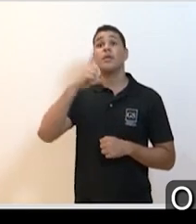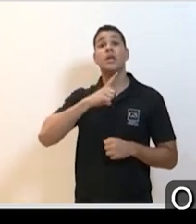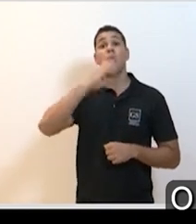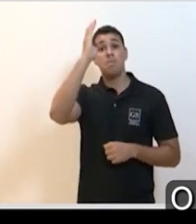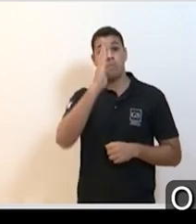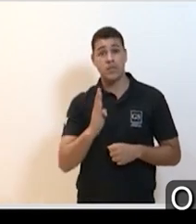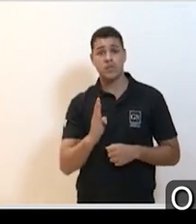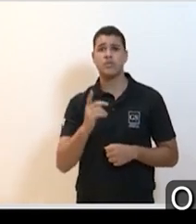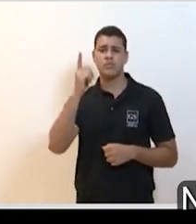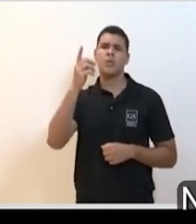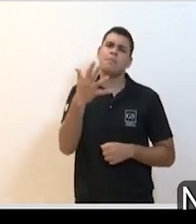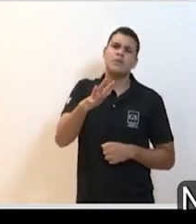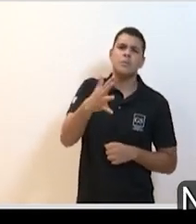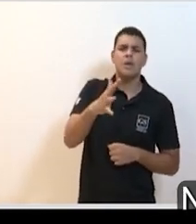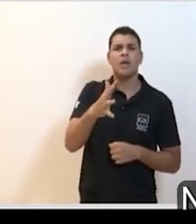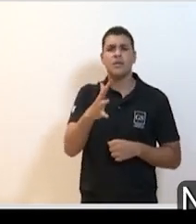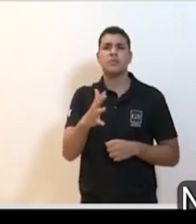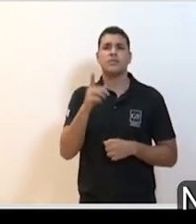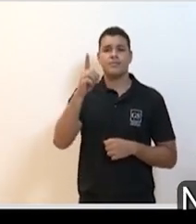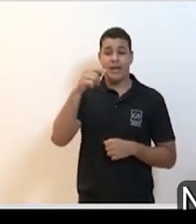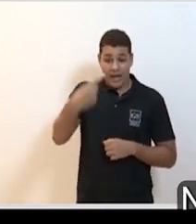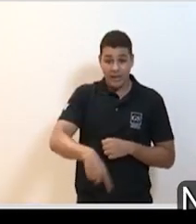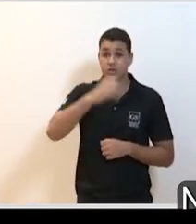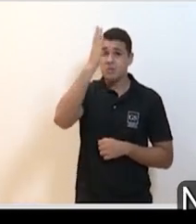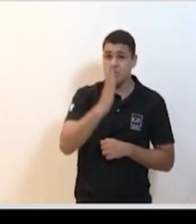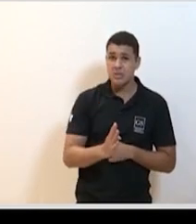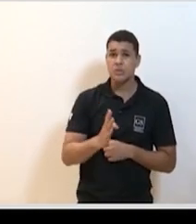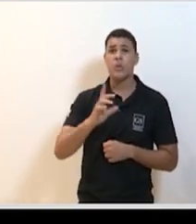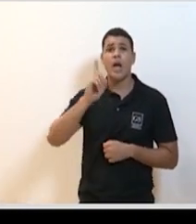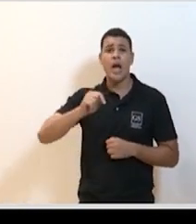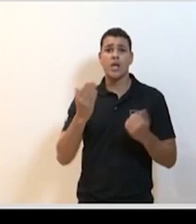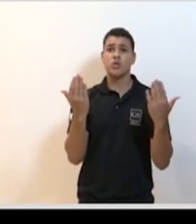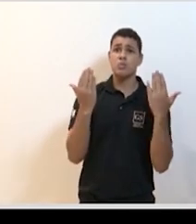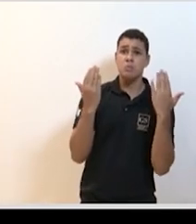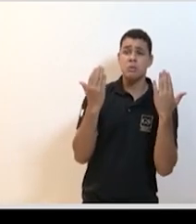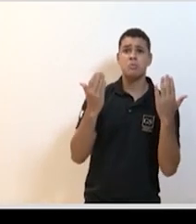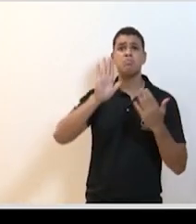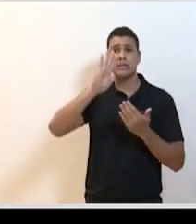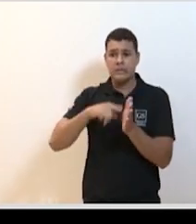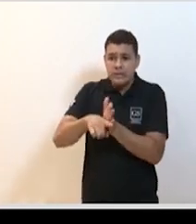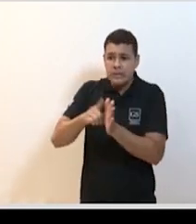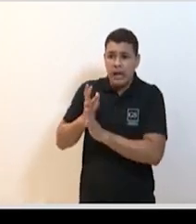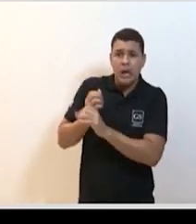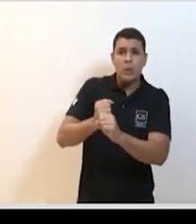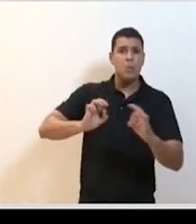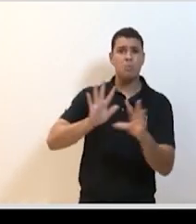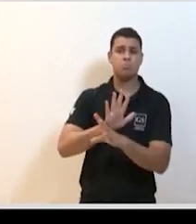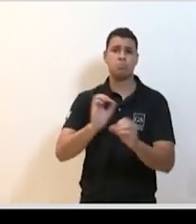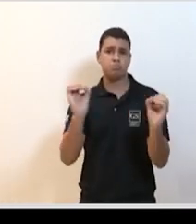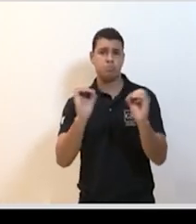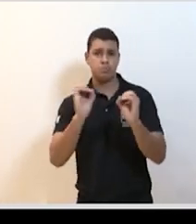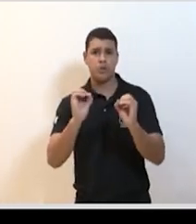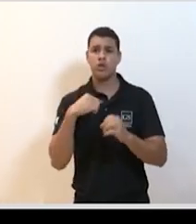o Brasil ocupando ainda uma posição intermediária, novamente esses casos são muito subestimados, nós não dosamos, nós não medimos, fazemos os